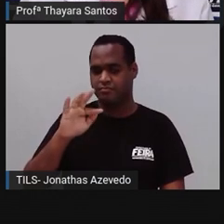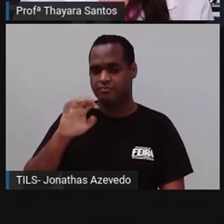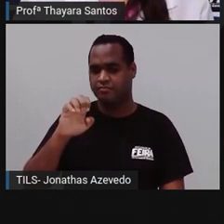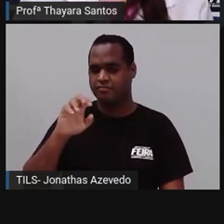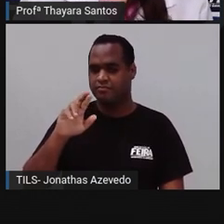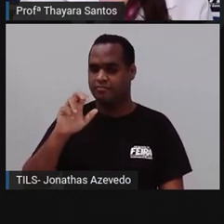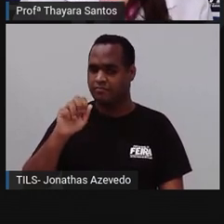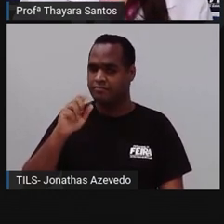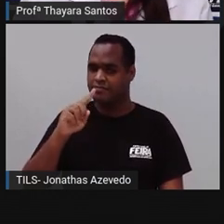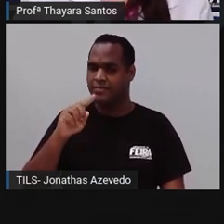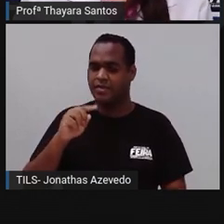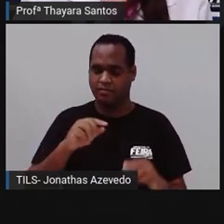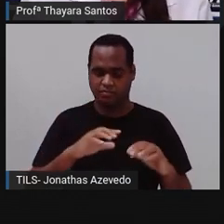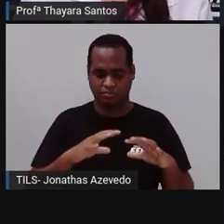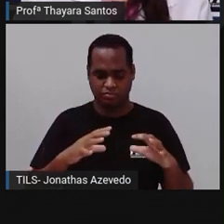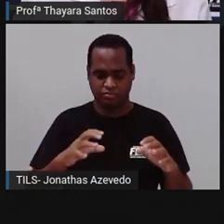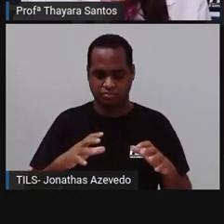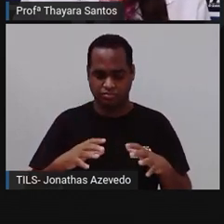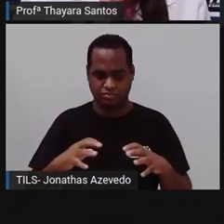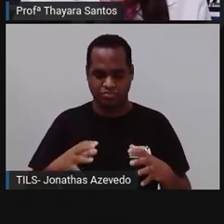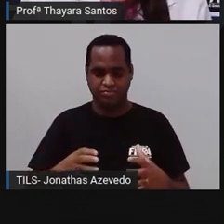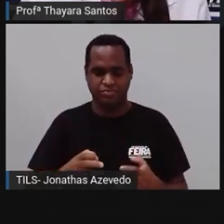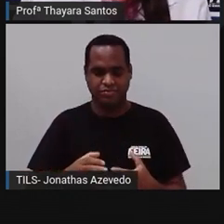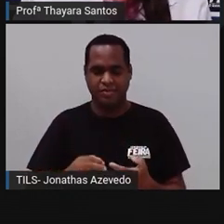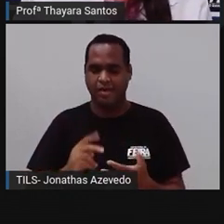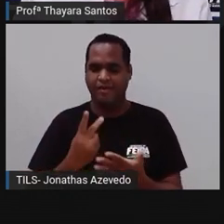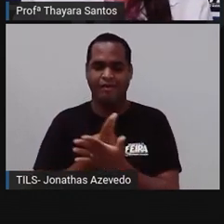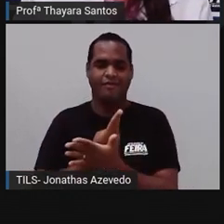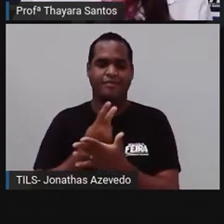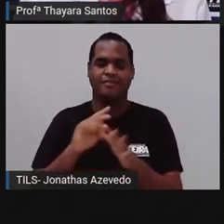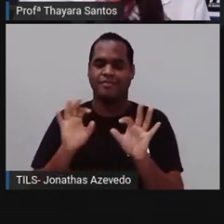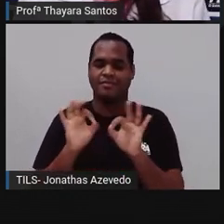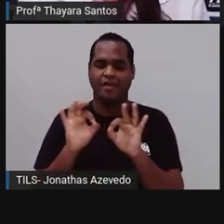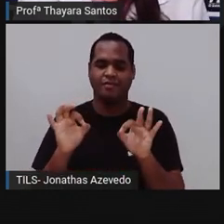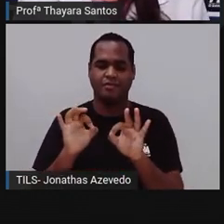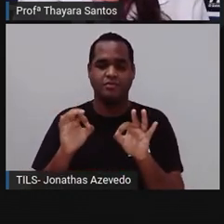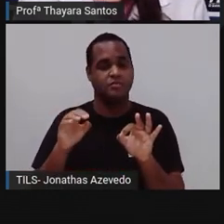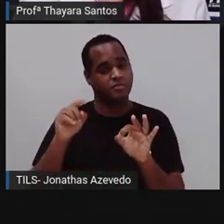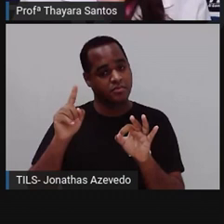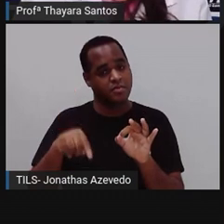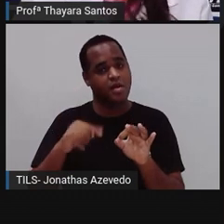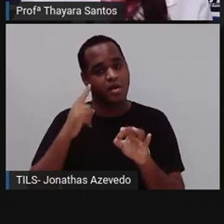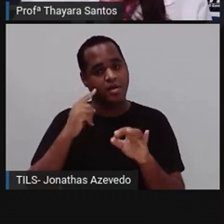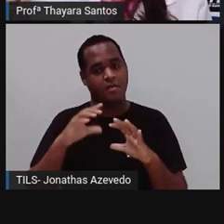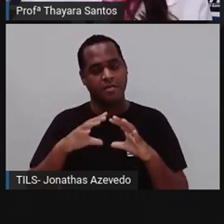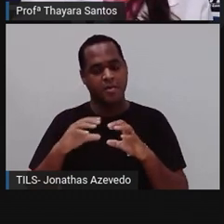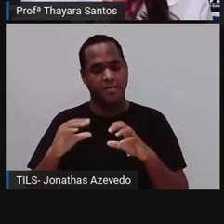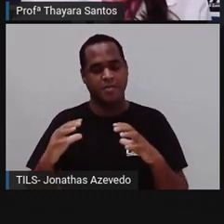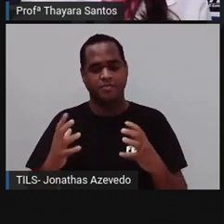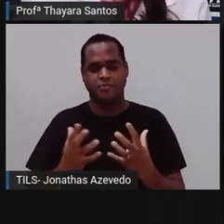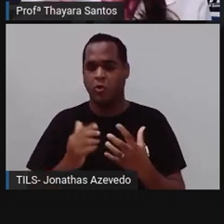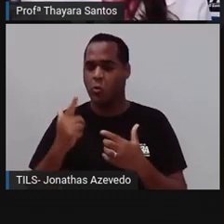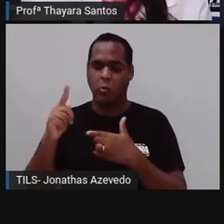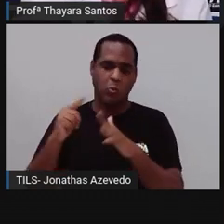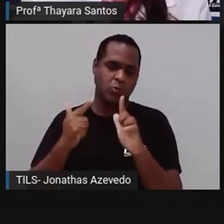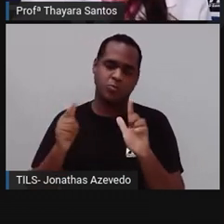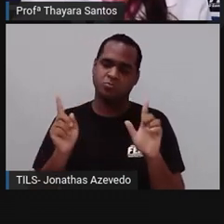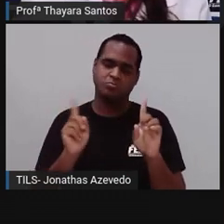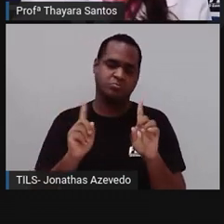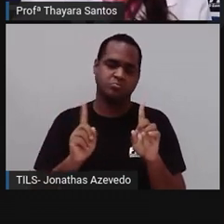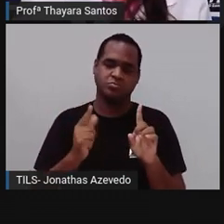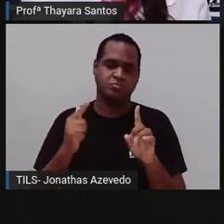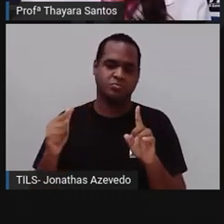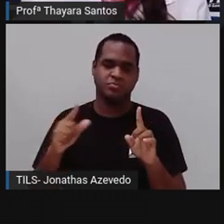As esponjas, né, gente? Essa daí não dava pra errar. Os poríferos, aí são as esponjas. Não tem outro organismo. São elas